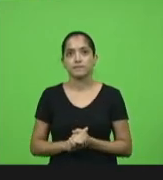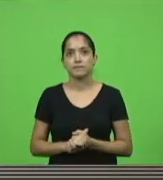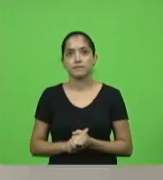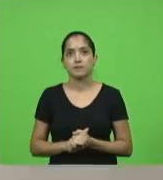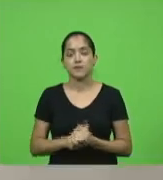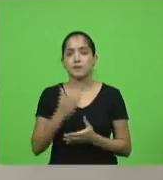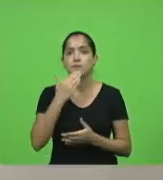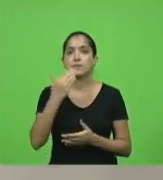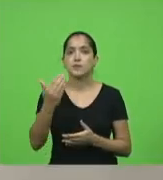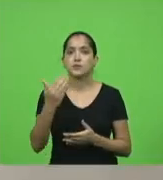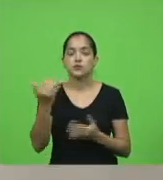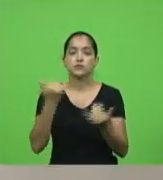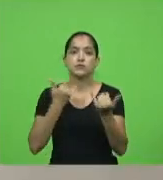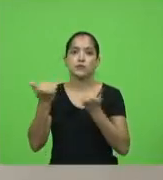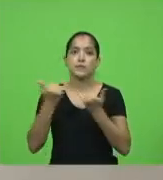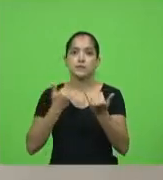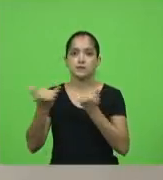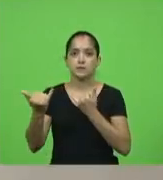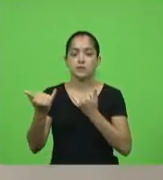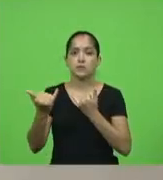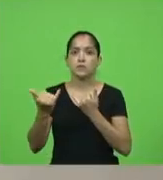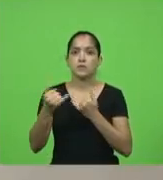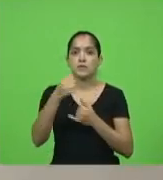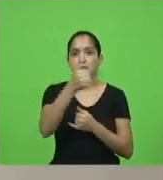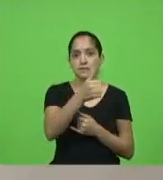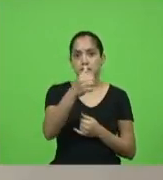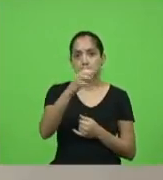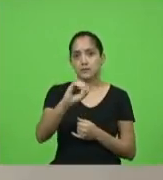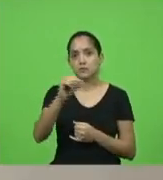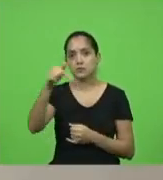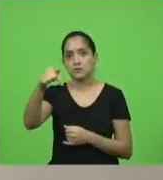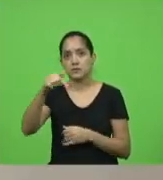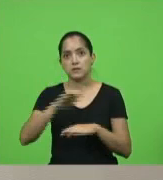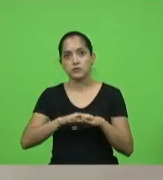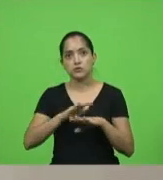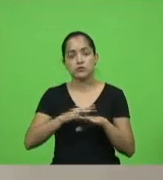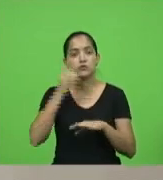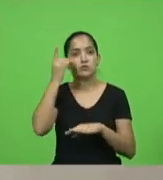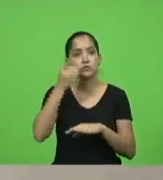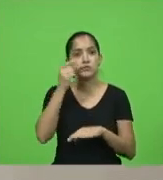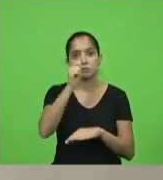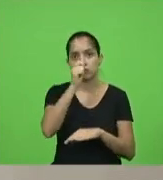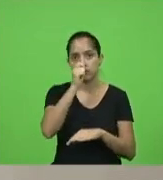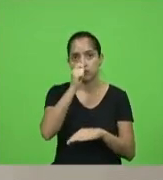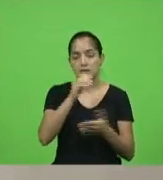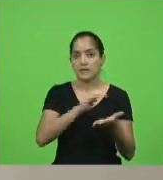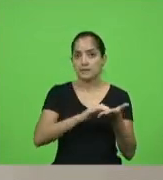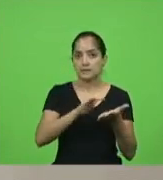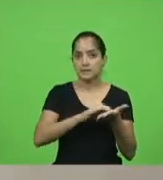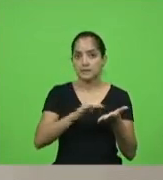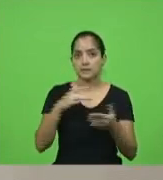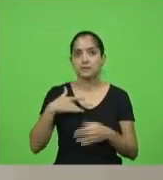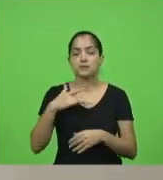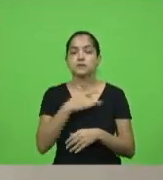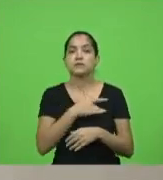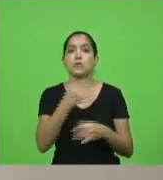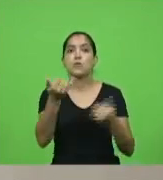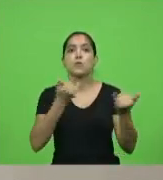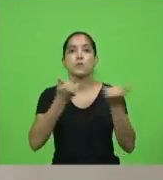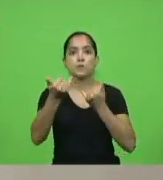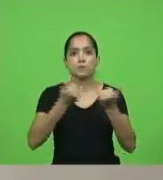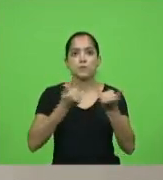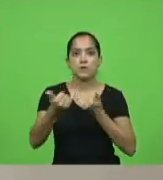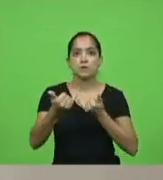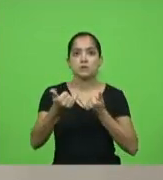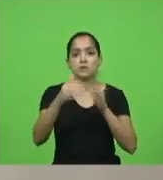pedidos de informação pedido de informação 107 autor deputado João Amin solicitando ao secretário de Estado da Saúde informações acerca das